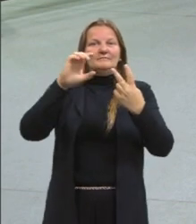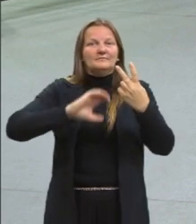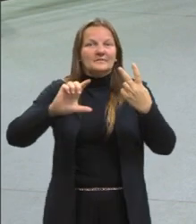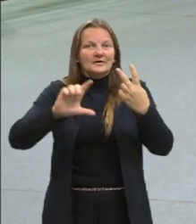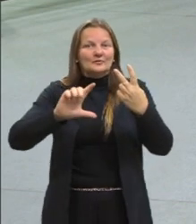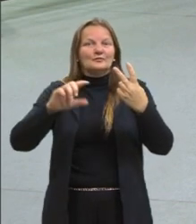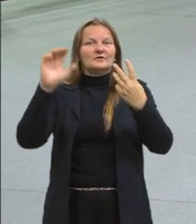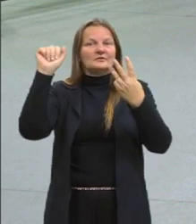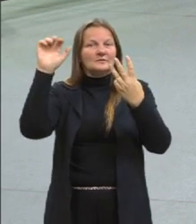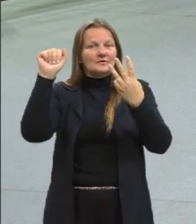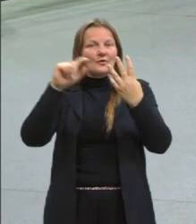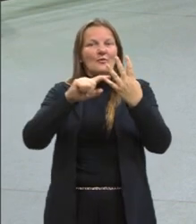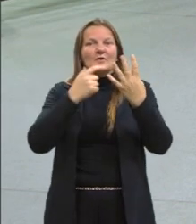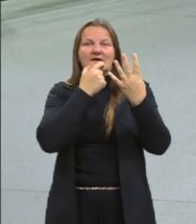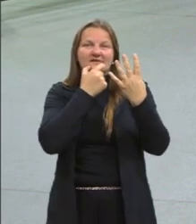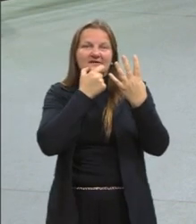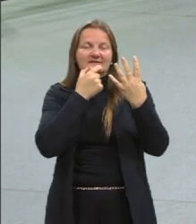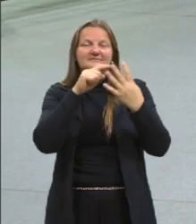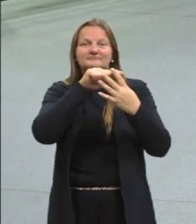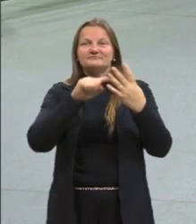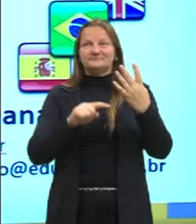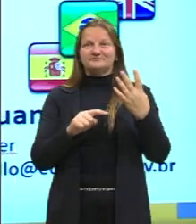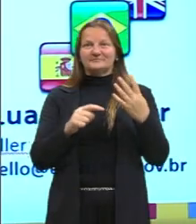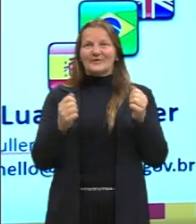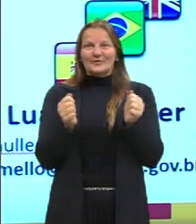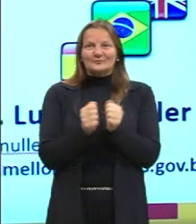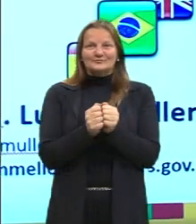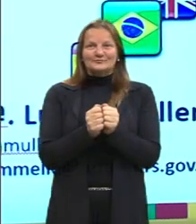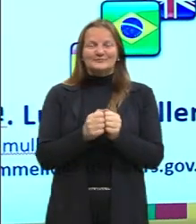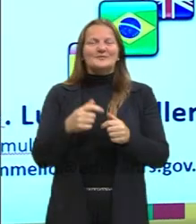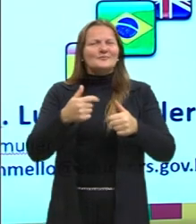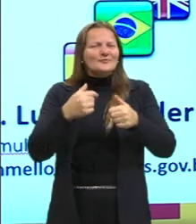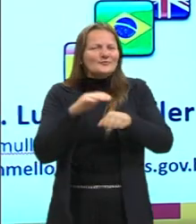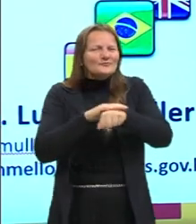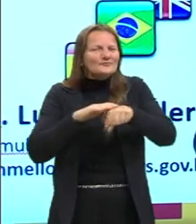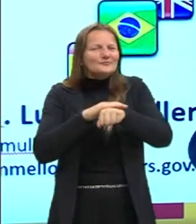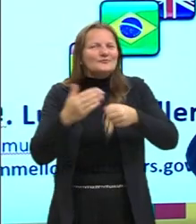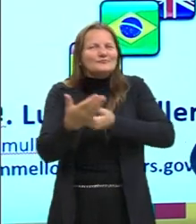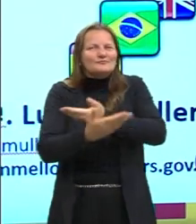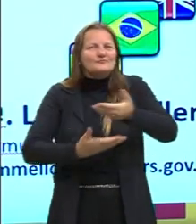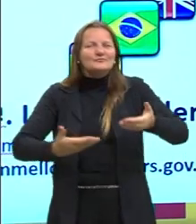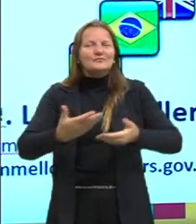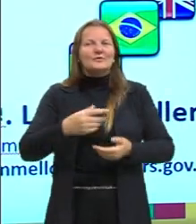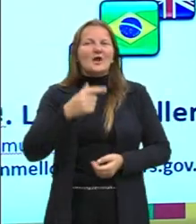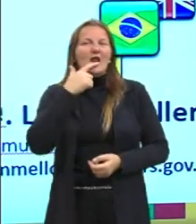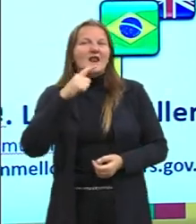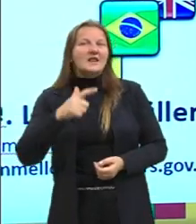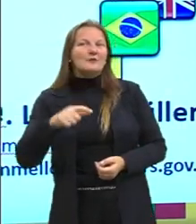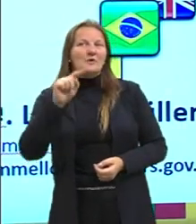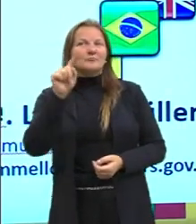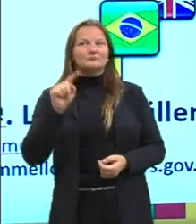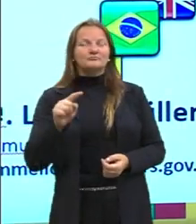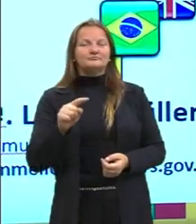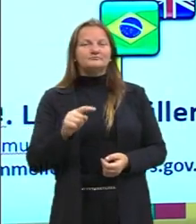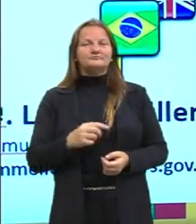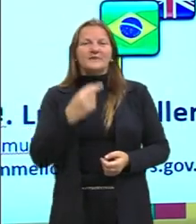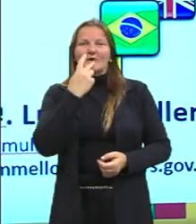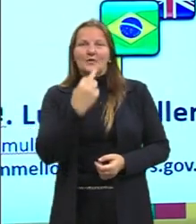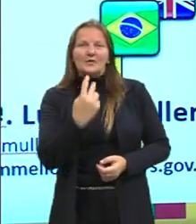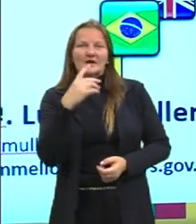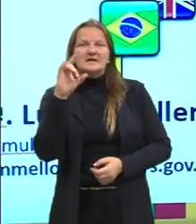espanhol e inglês. E nós estamos aí conversando sobre a língua. Se é que um idioma